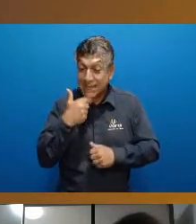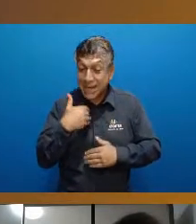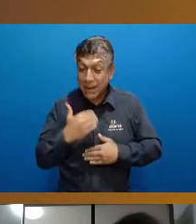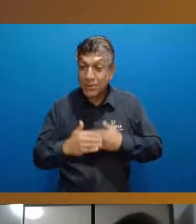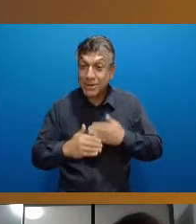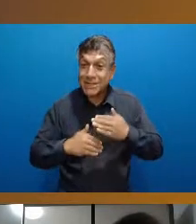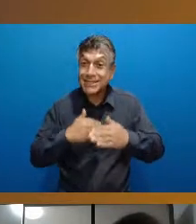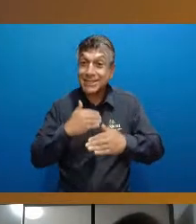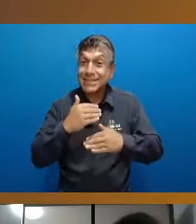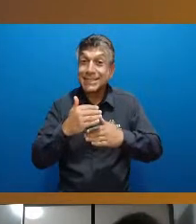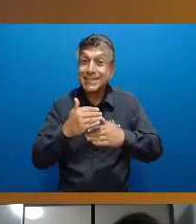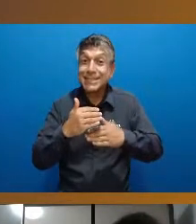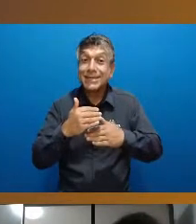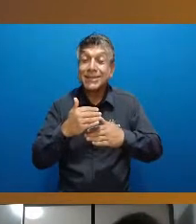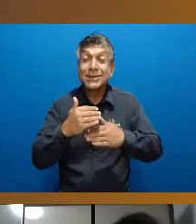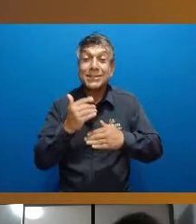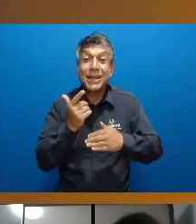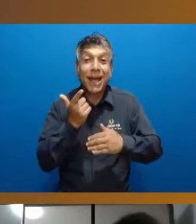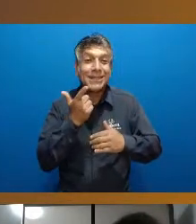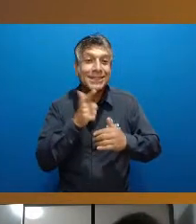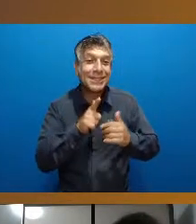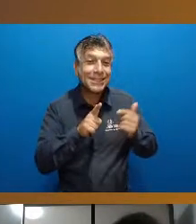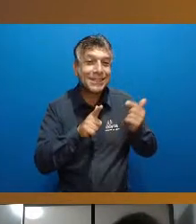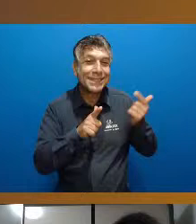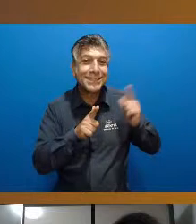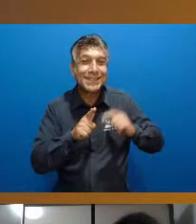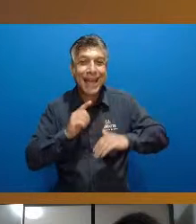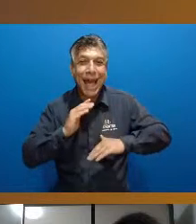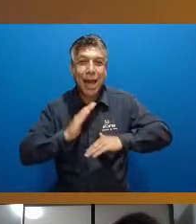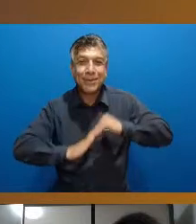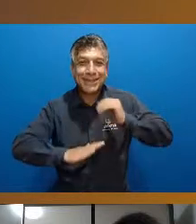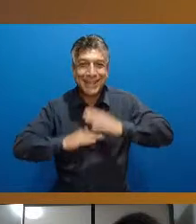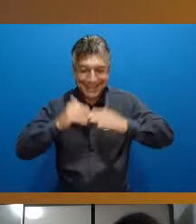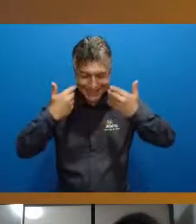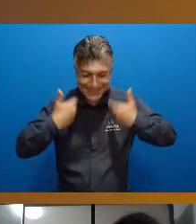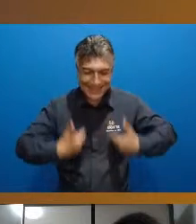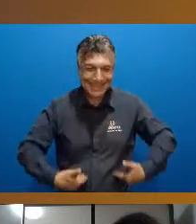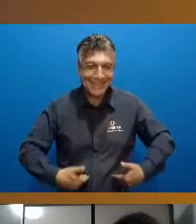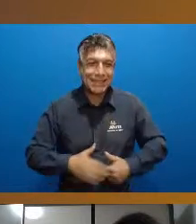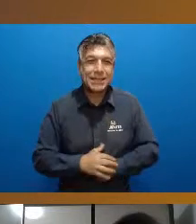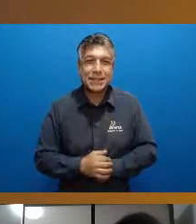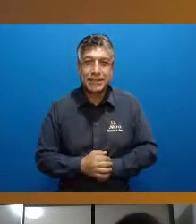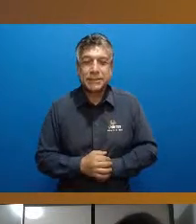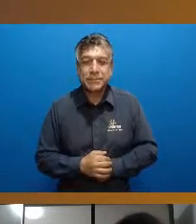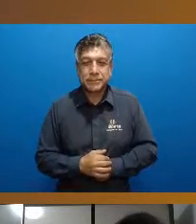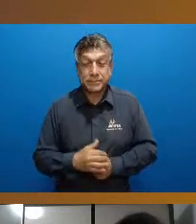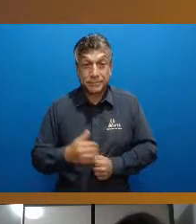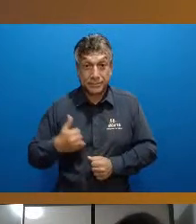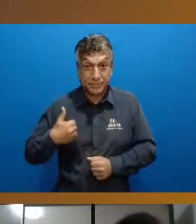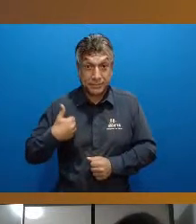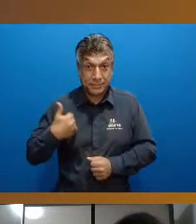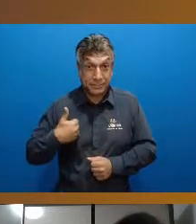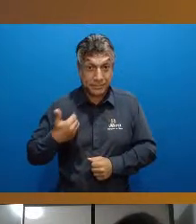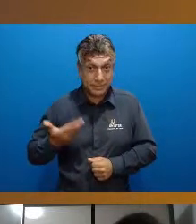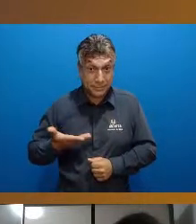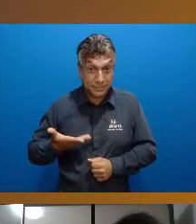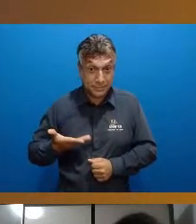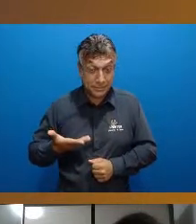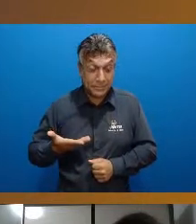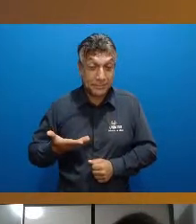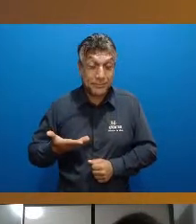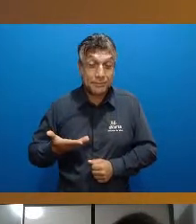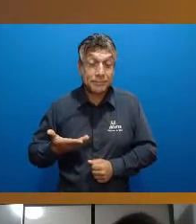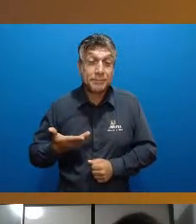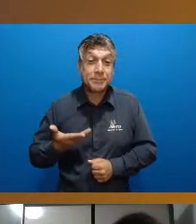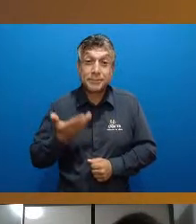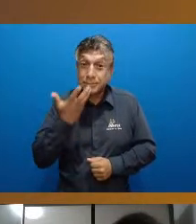de aquisição de habilidades motoras então nessa faixa etária a criança tem